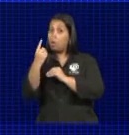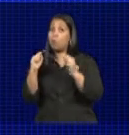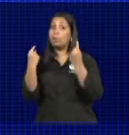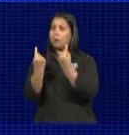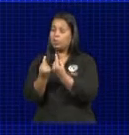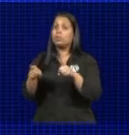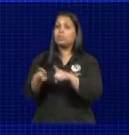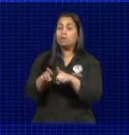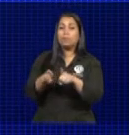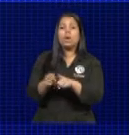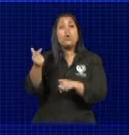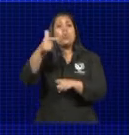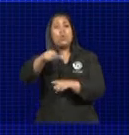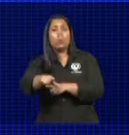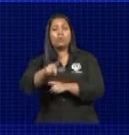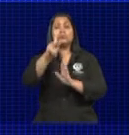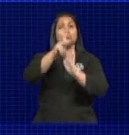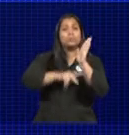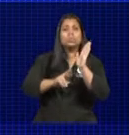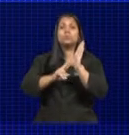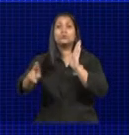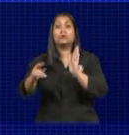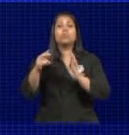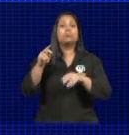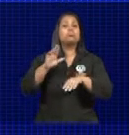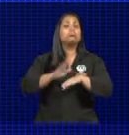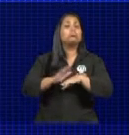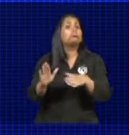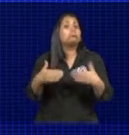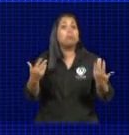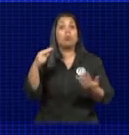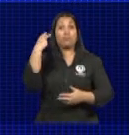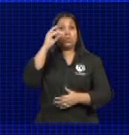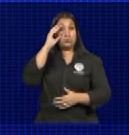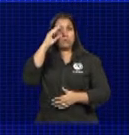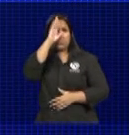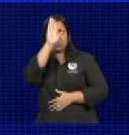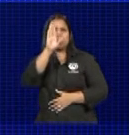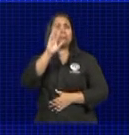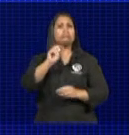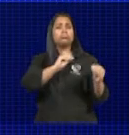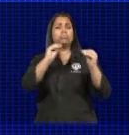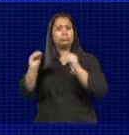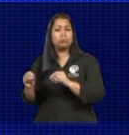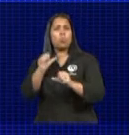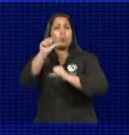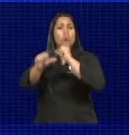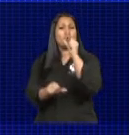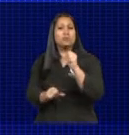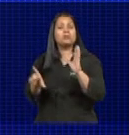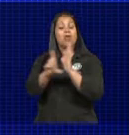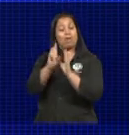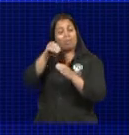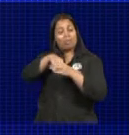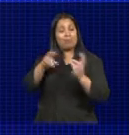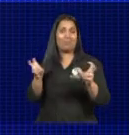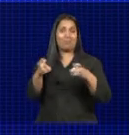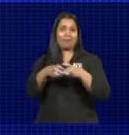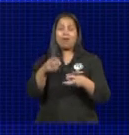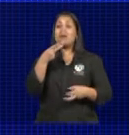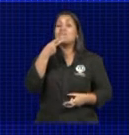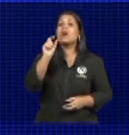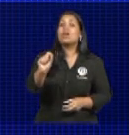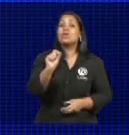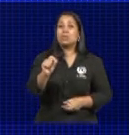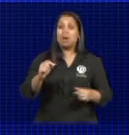vista por uma sessão também para projeto de resolução de autoria de Jean Charles Serbeto, que traz alteração ao regimento interno da Câmara